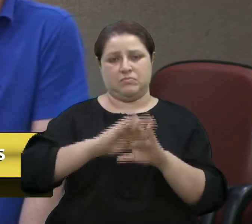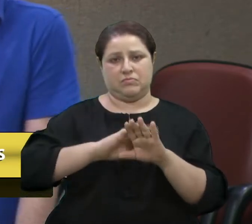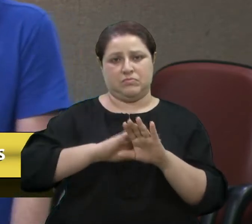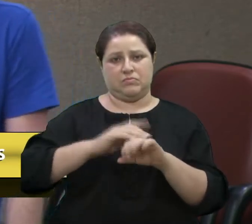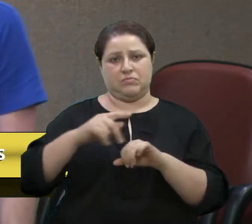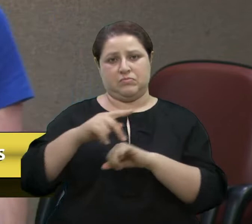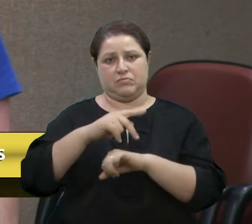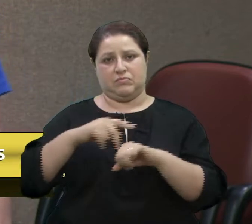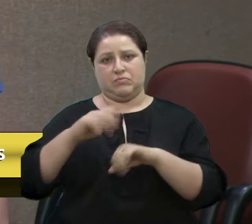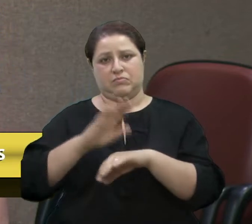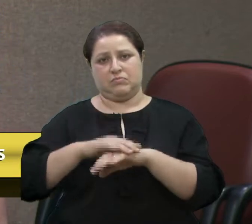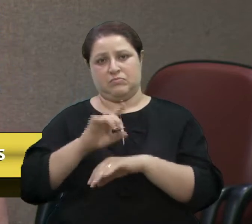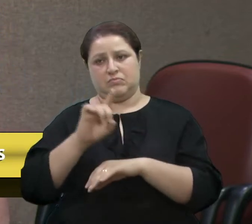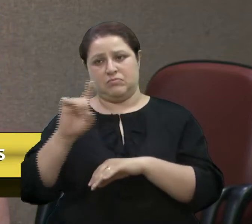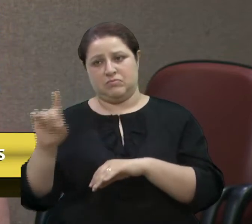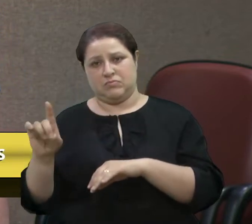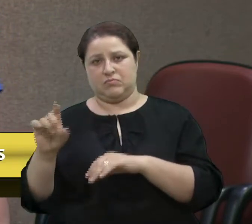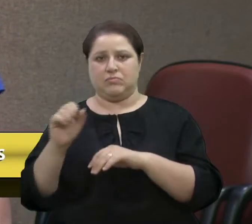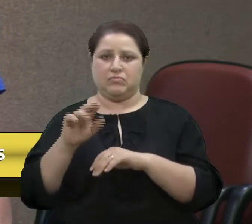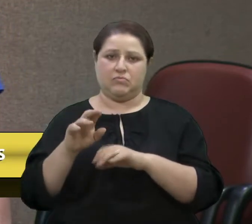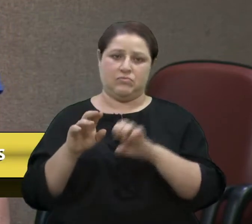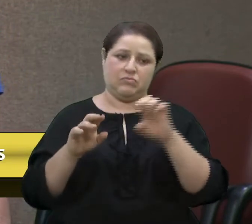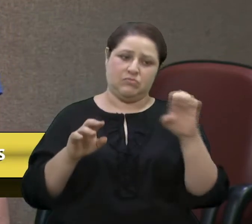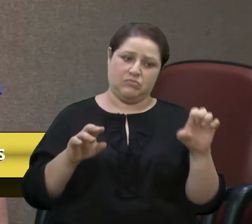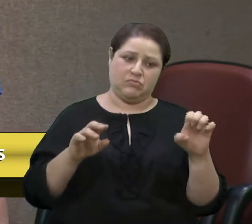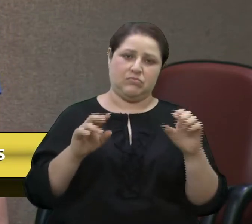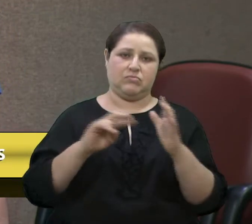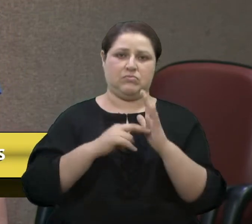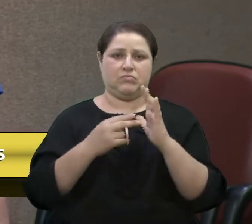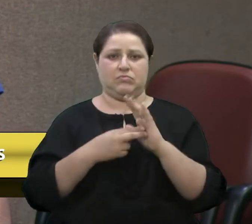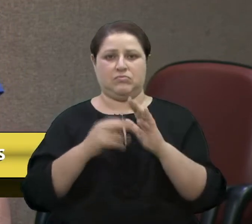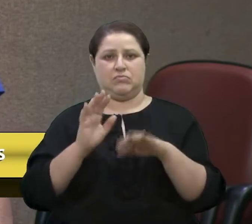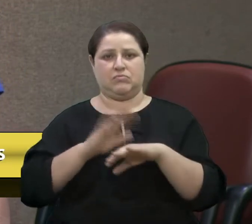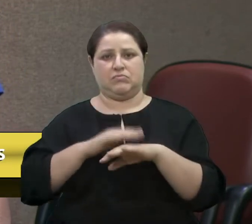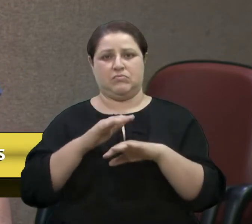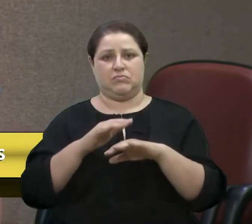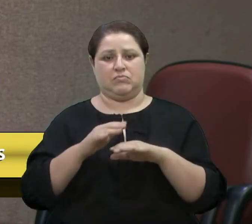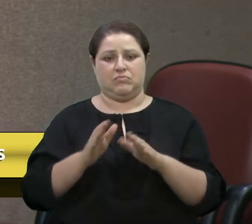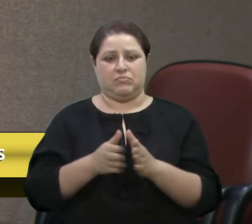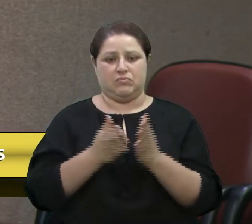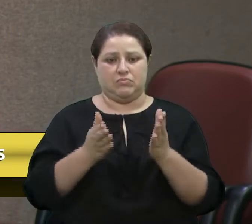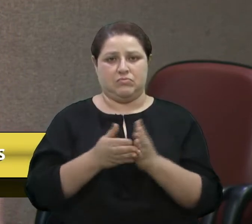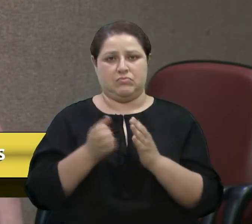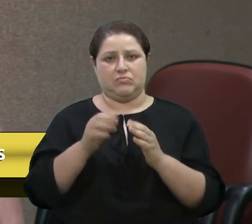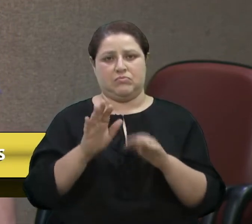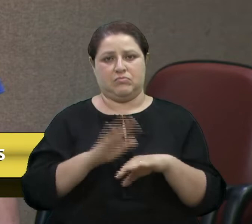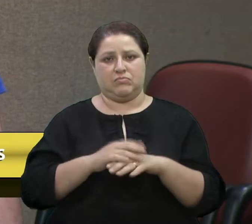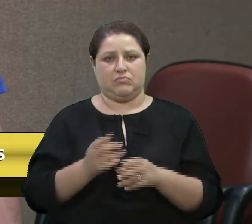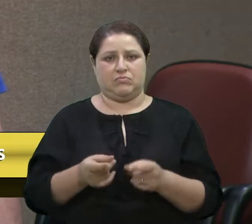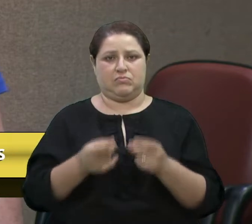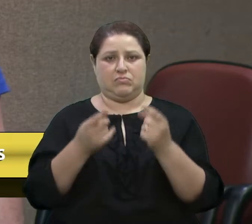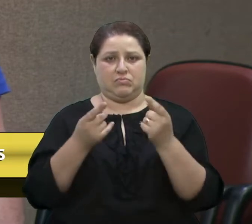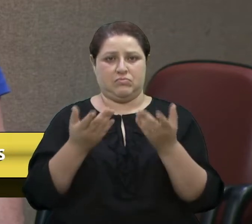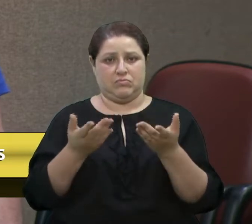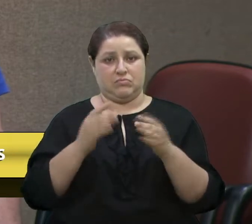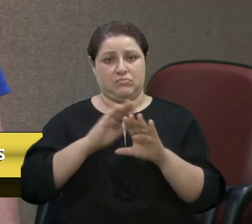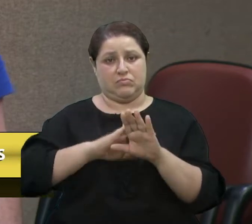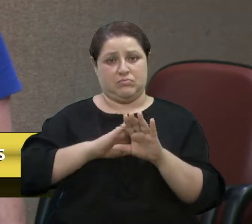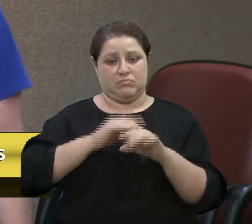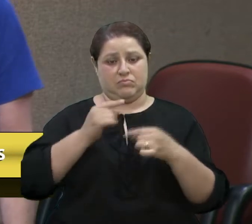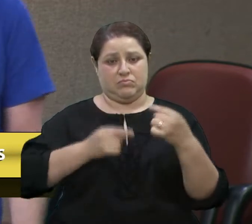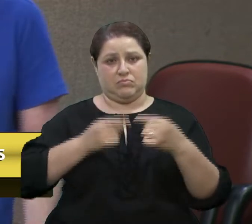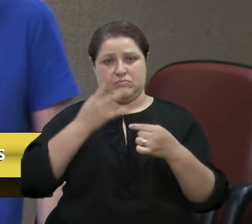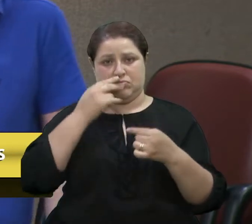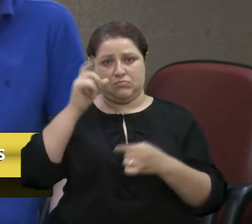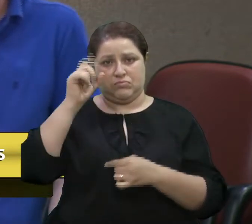sejam mais miseráveis ou mais ricos. Isso é ideologia. Discutir ideologia é o que o vereador Scalco falou aqui antes, quando ele disse,